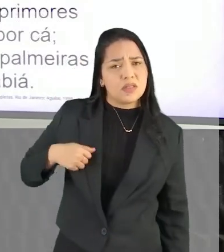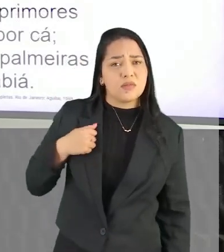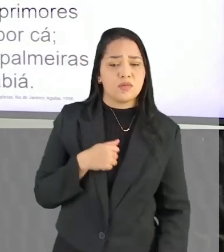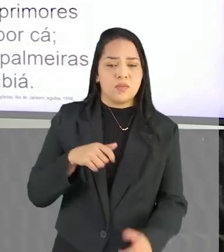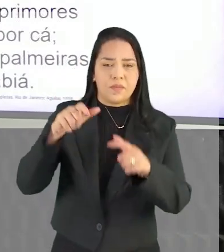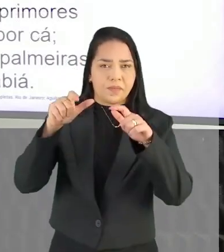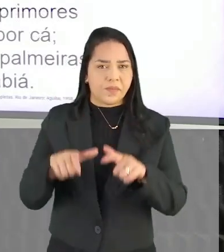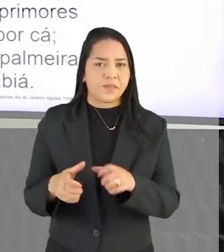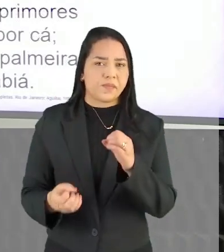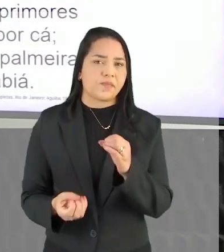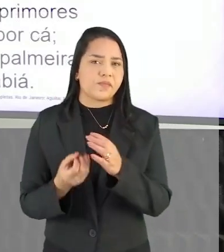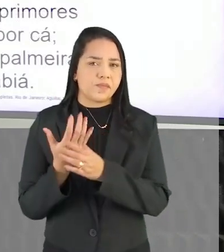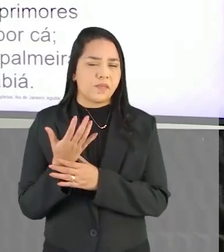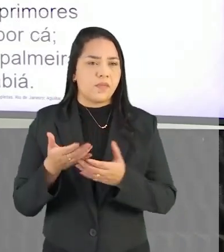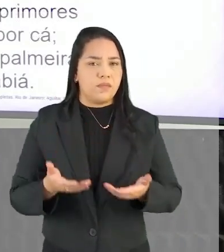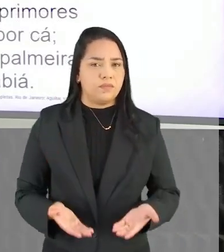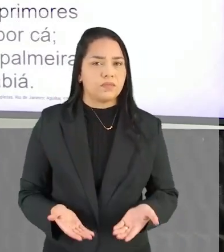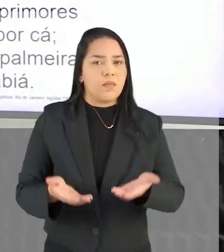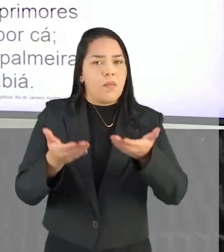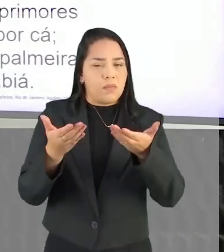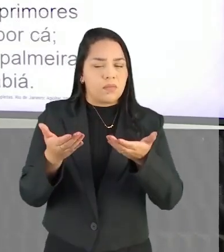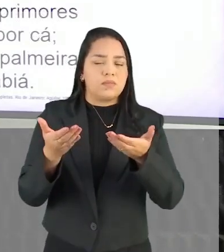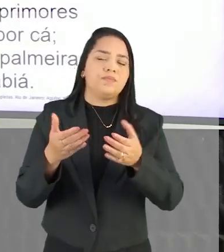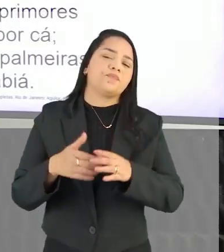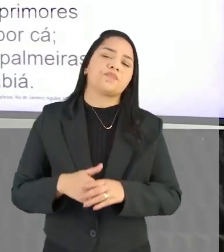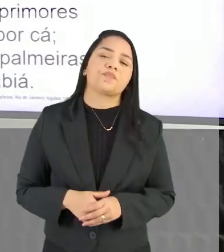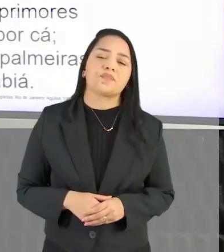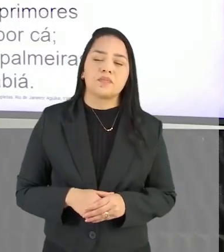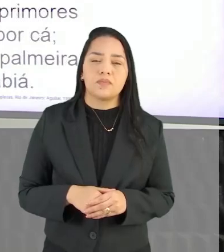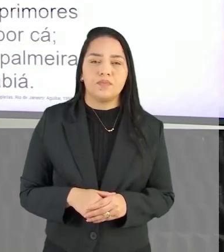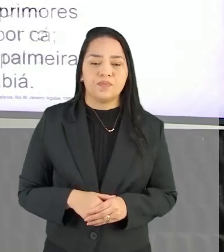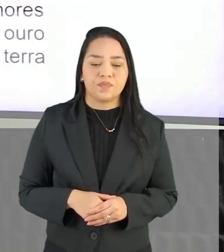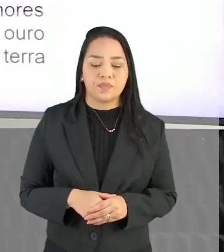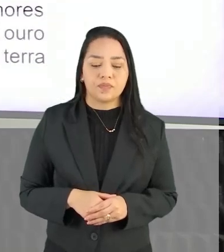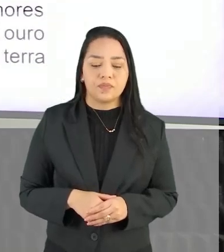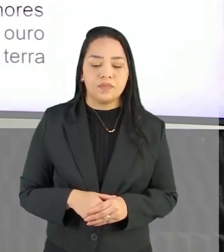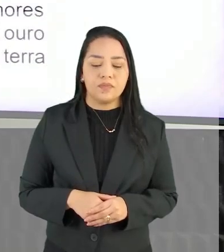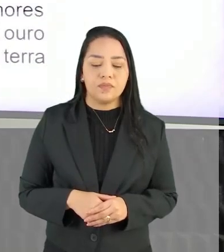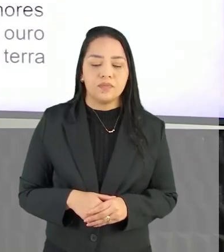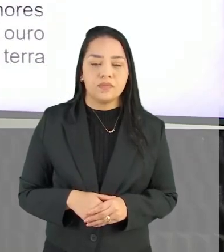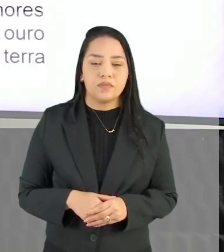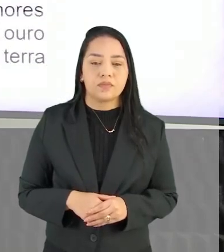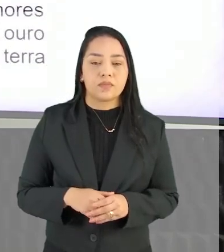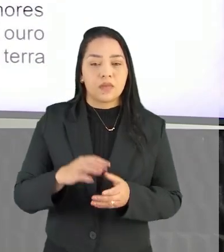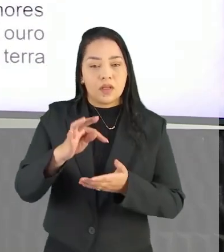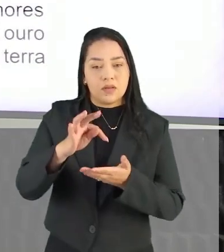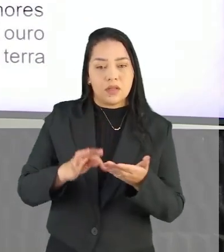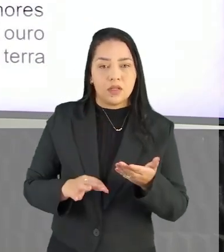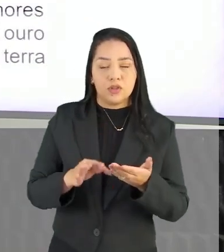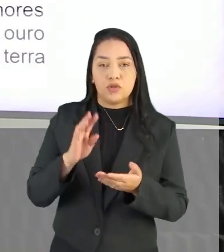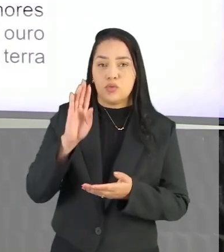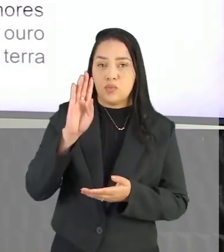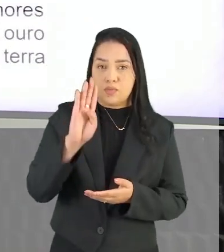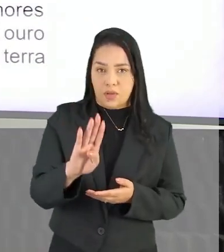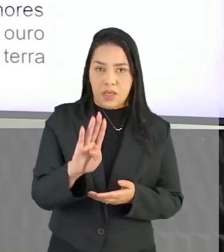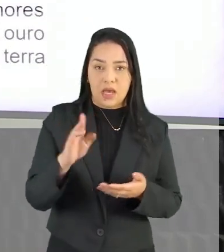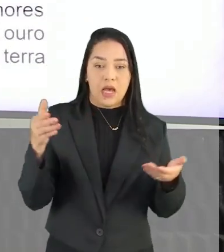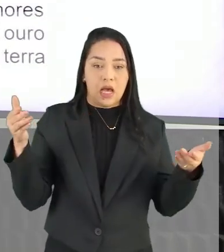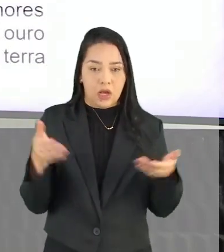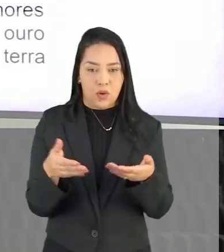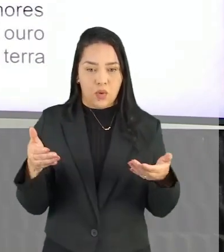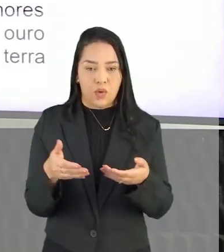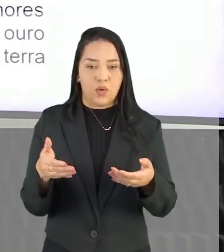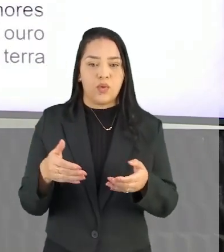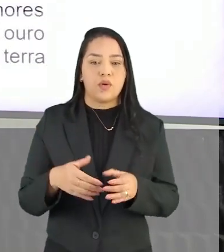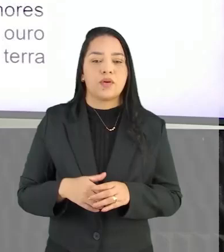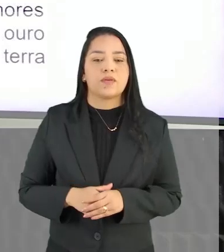Do local de origem, dessa exaltação, né, Da sua localidade. Esse é o texto A. E a gente vai ter aqui o quê?